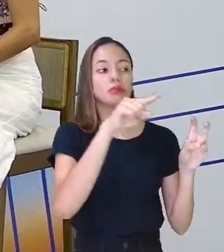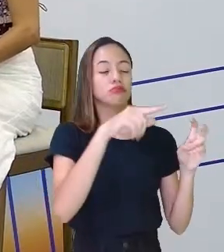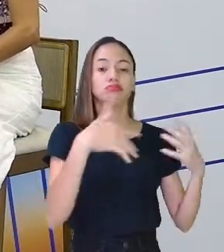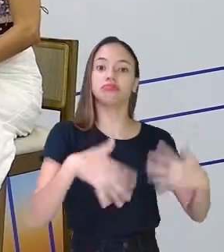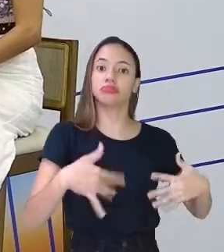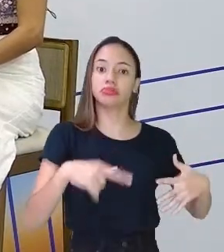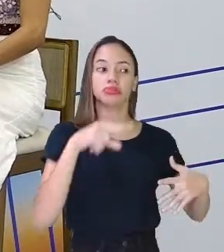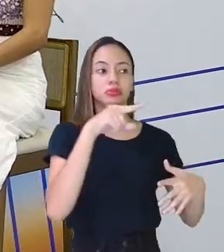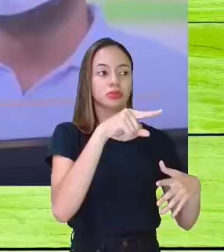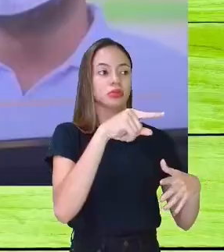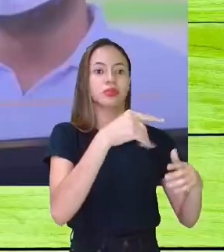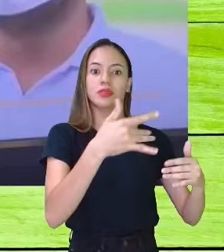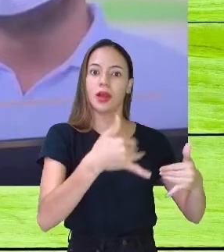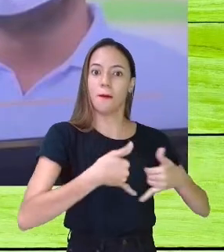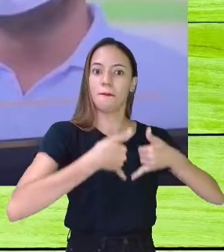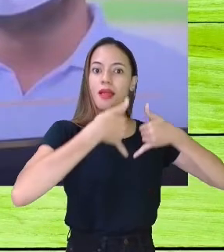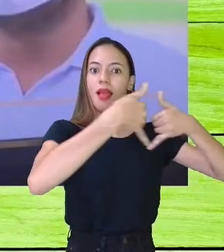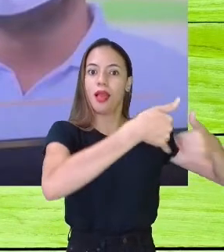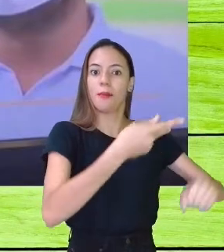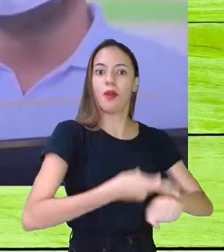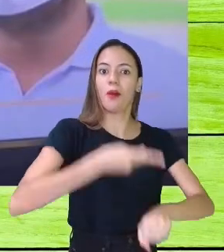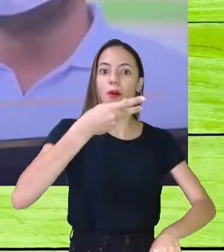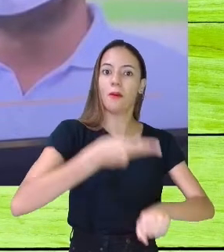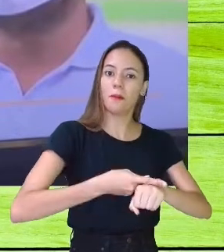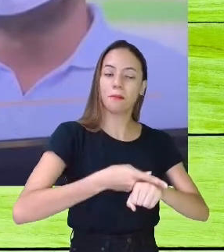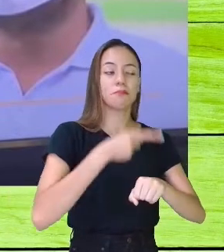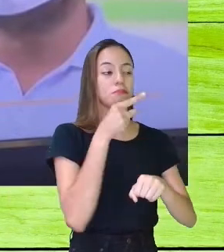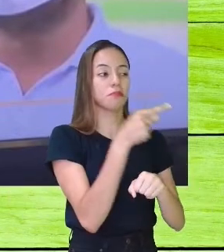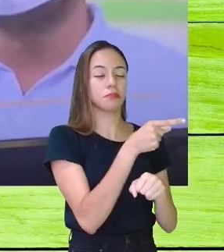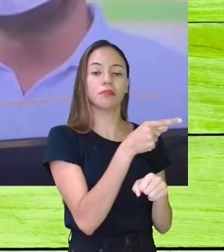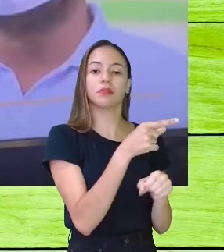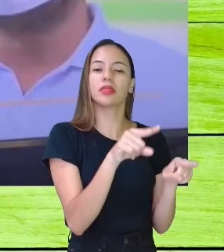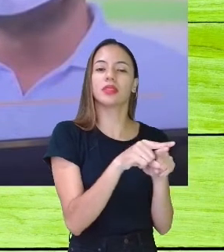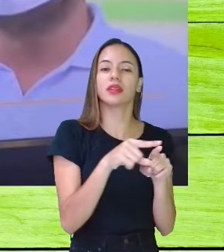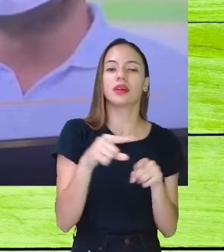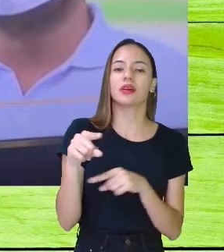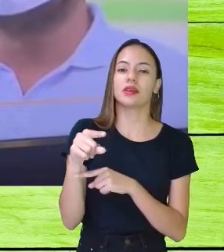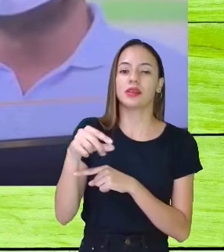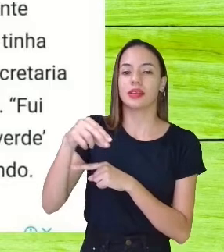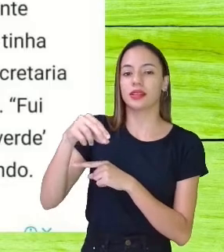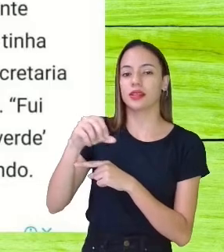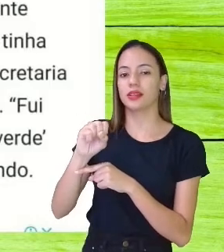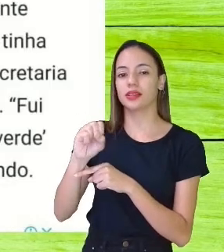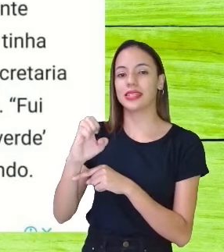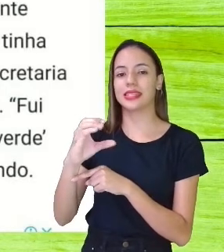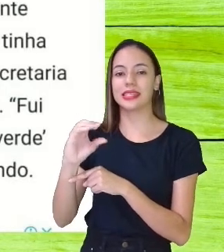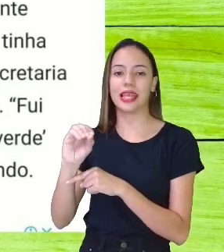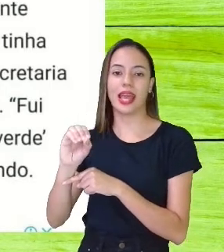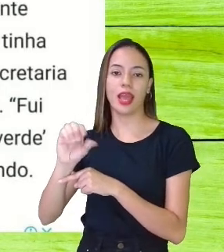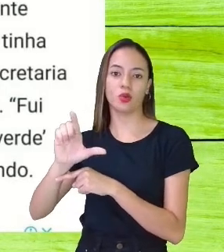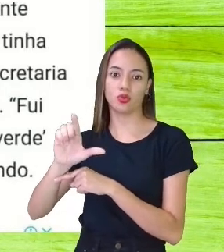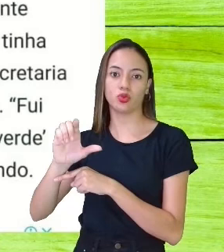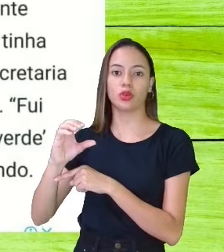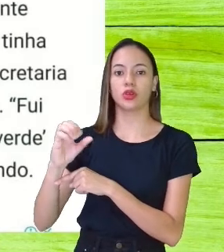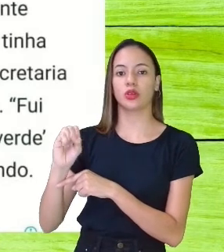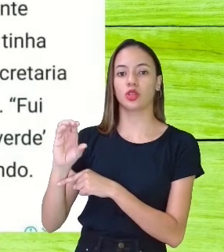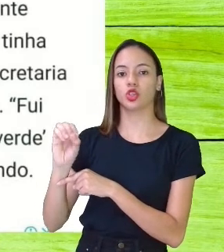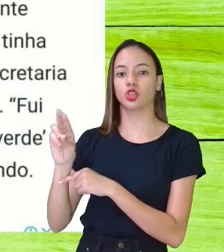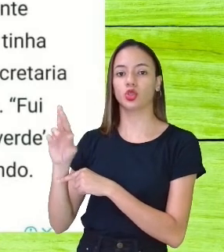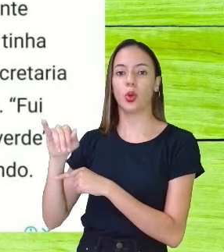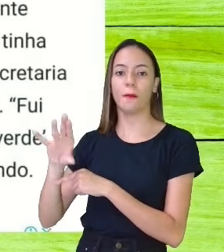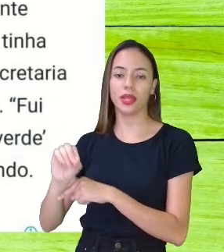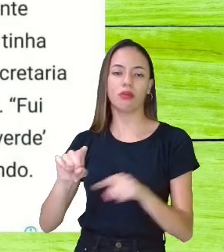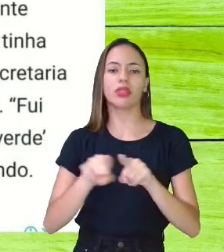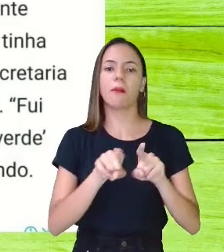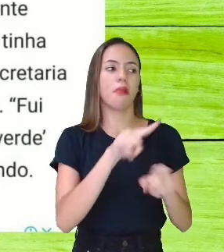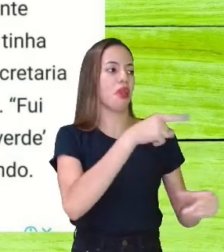recebeu, o senhor foi premiado, não é? Recebeu o treino aí, Vasconcelos Sozinho, passou em algumas mídias televisivas,